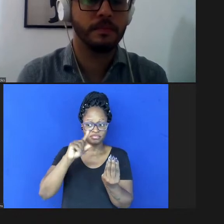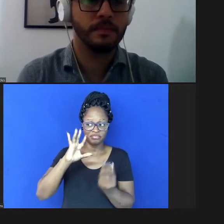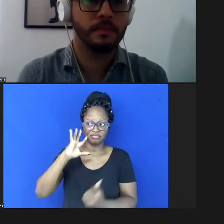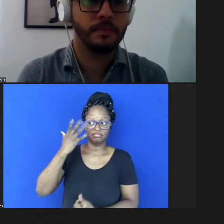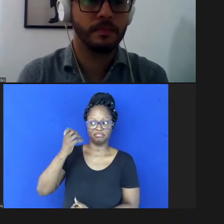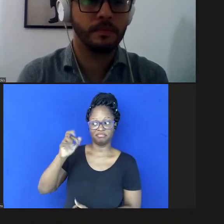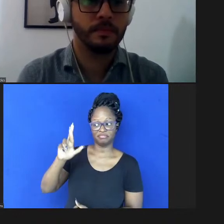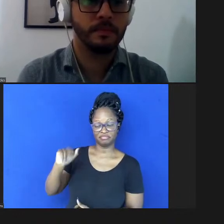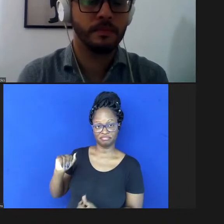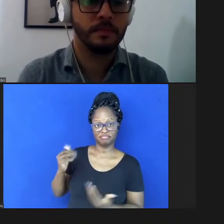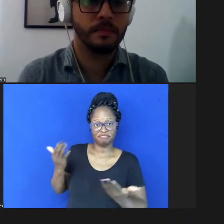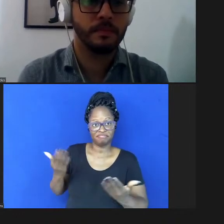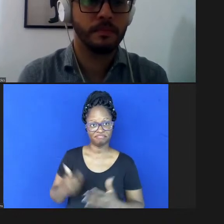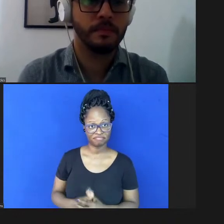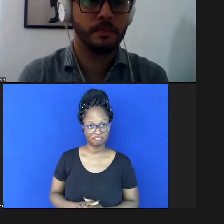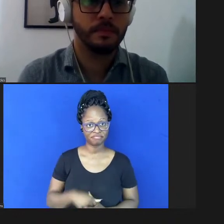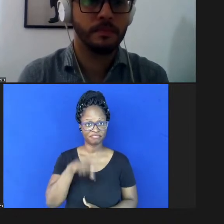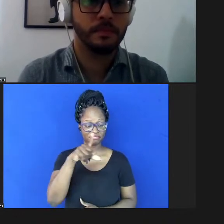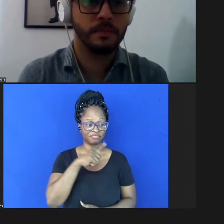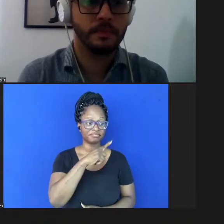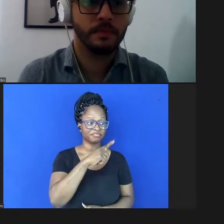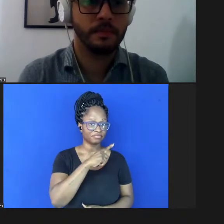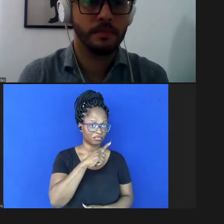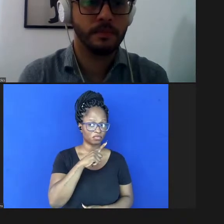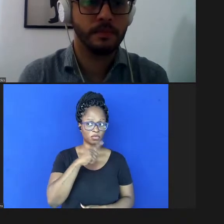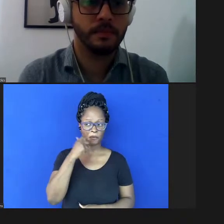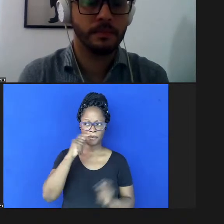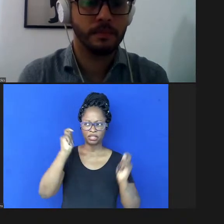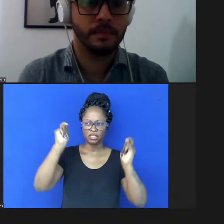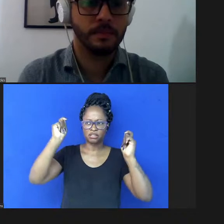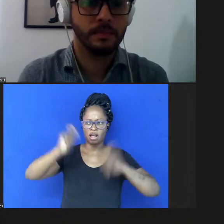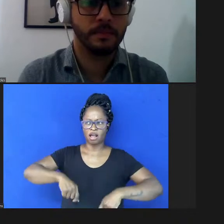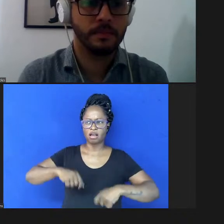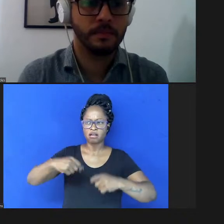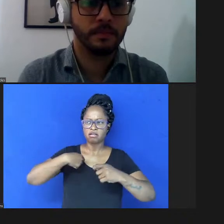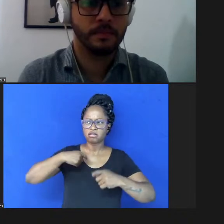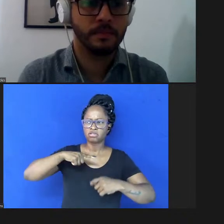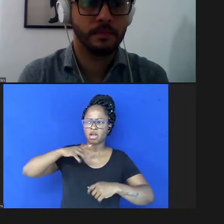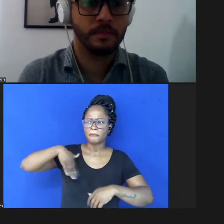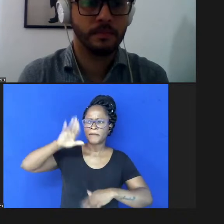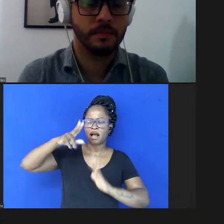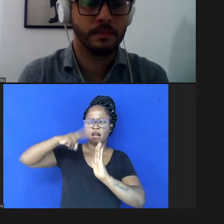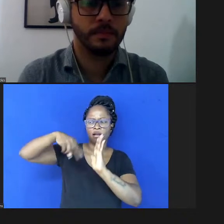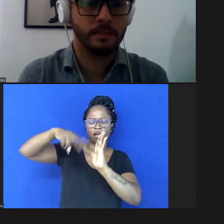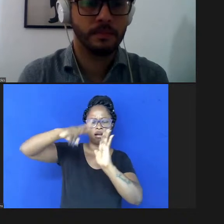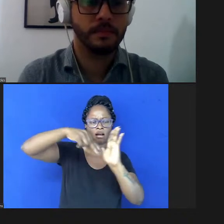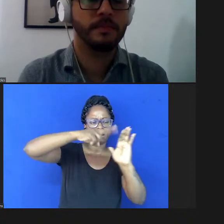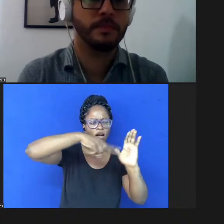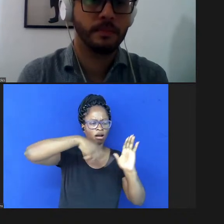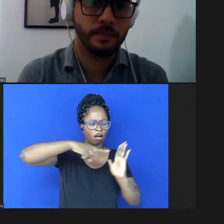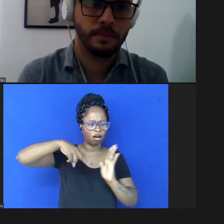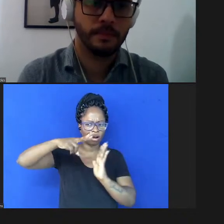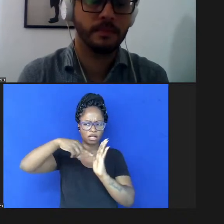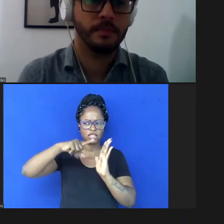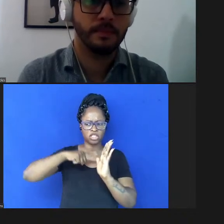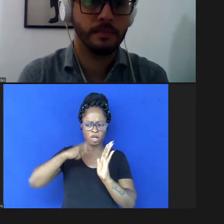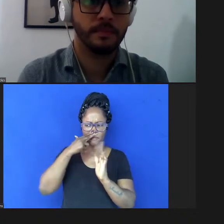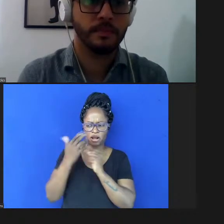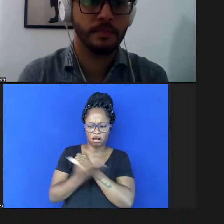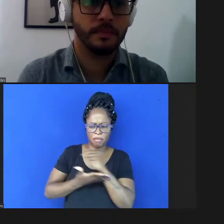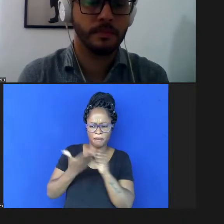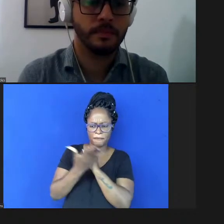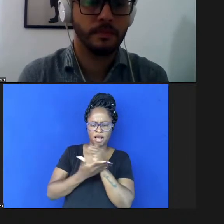que elas teriam vantagens que teriam muito mais leitores uma base muito maior